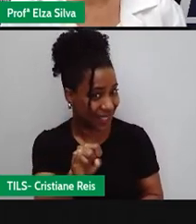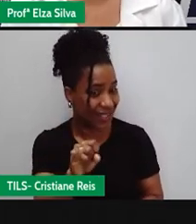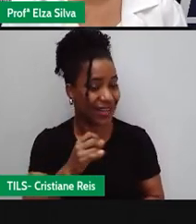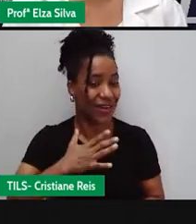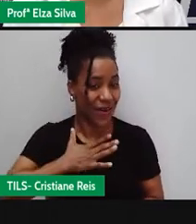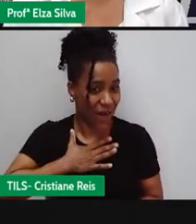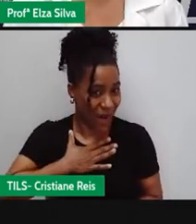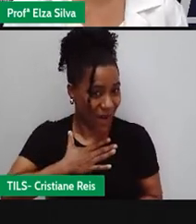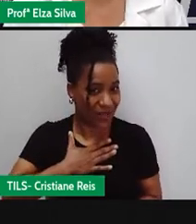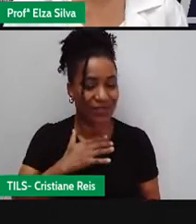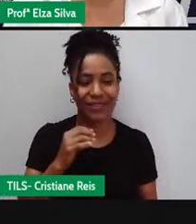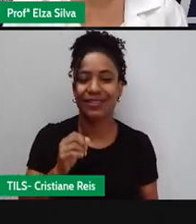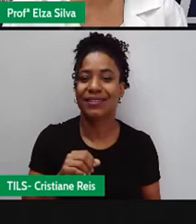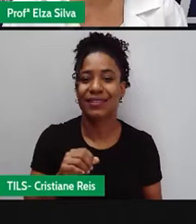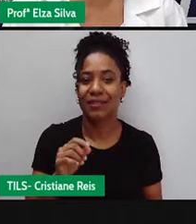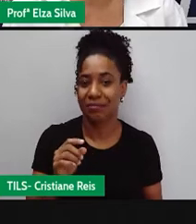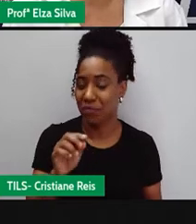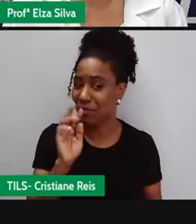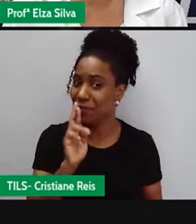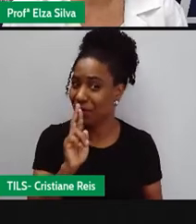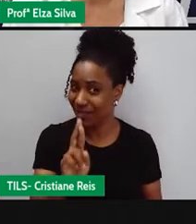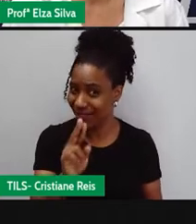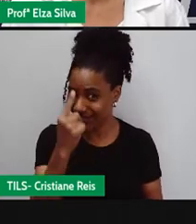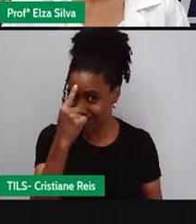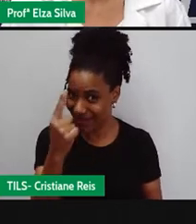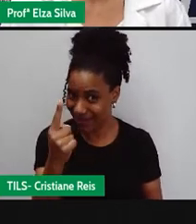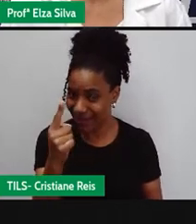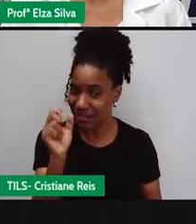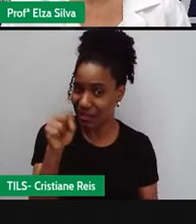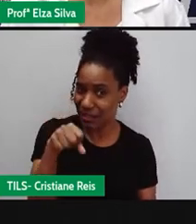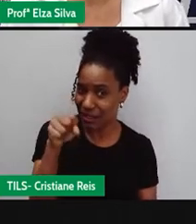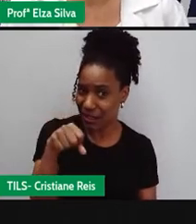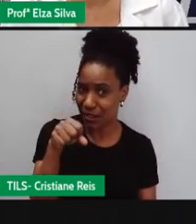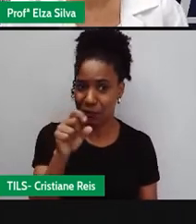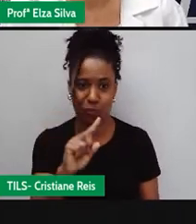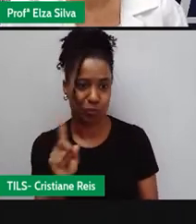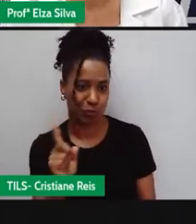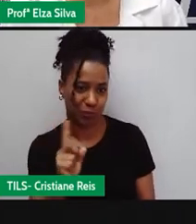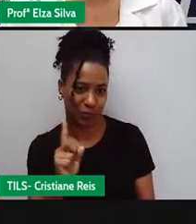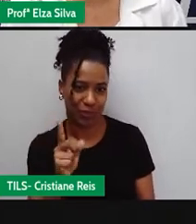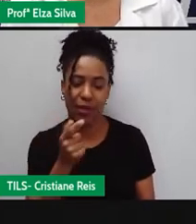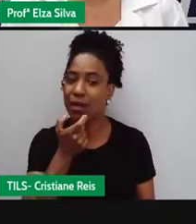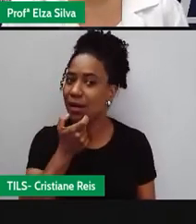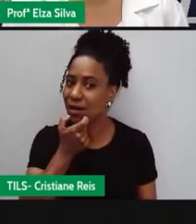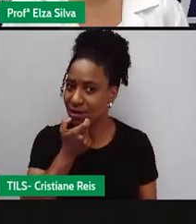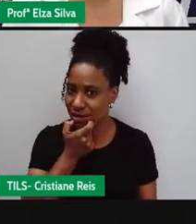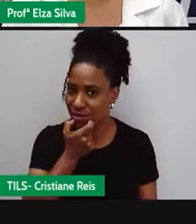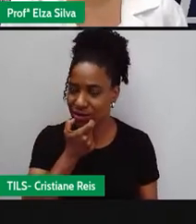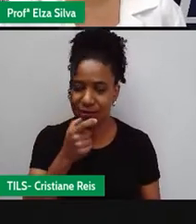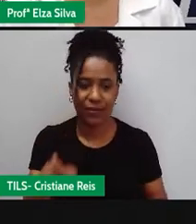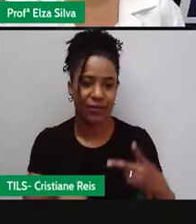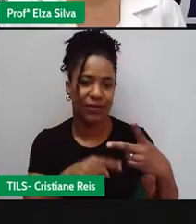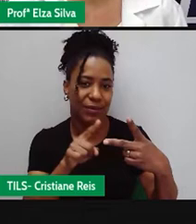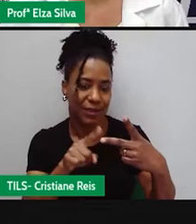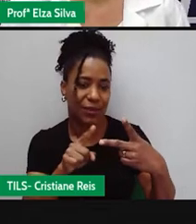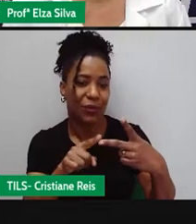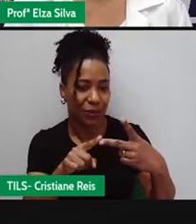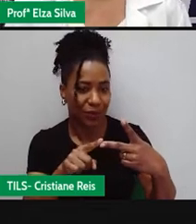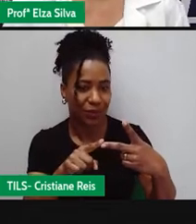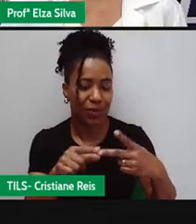don't. Caso você não goste. What's your favorite movie? Qual é seu filme favorito?